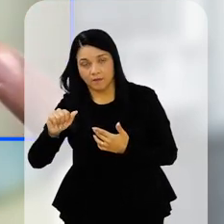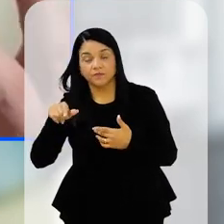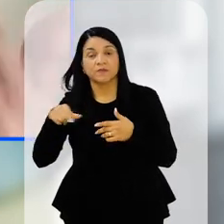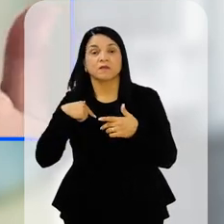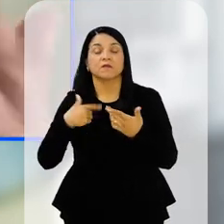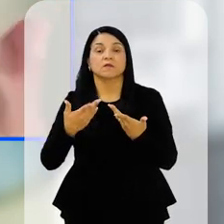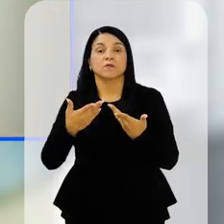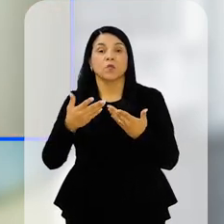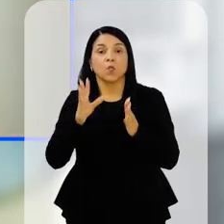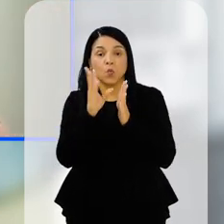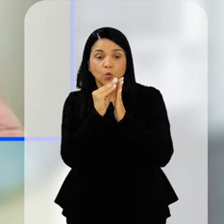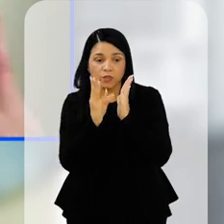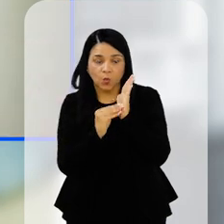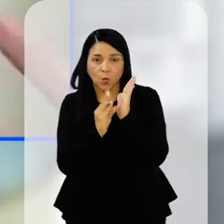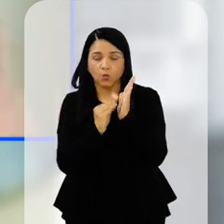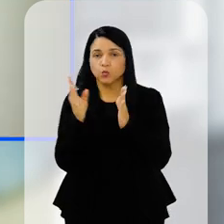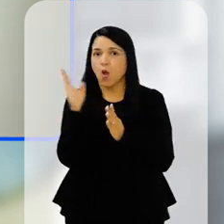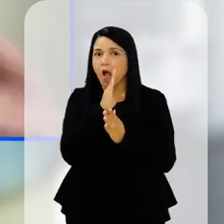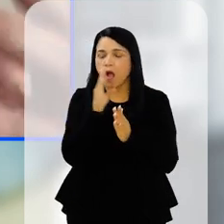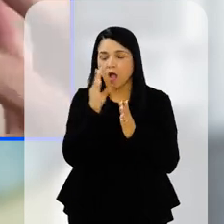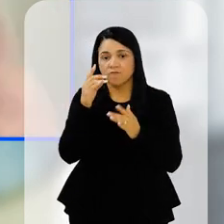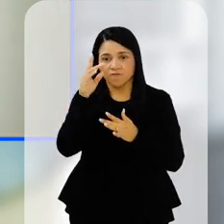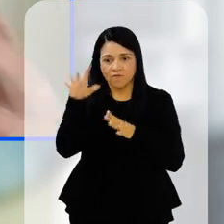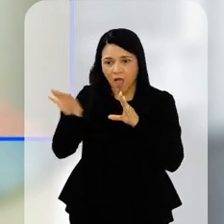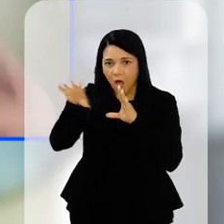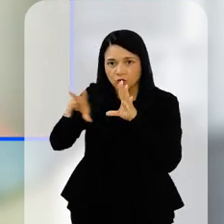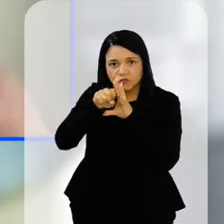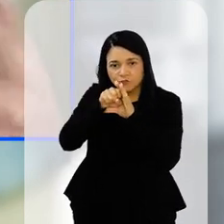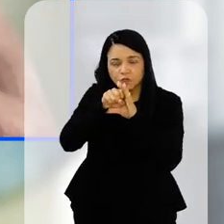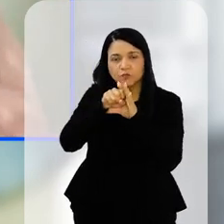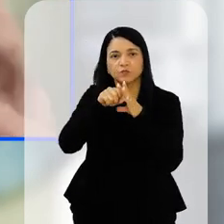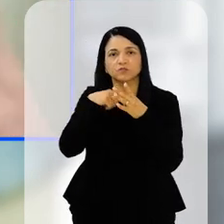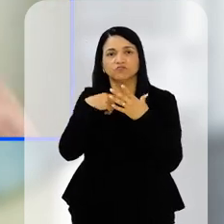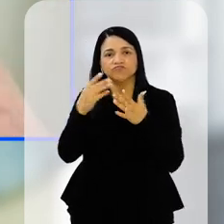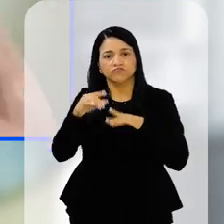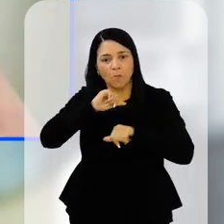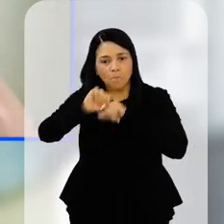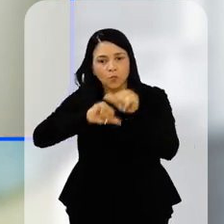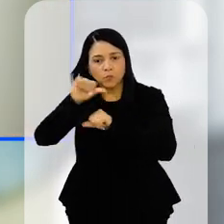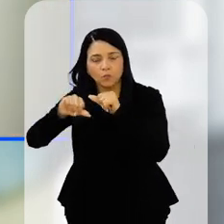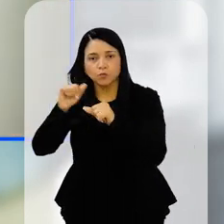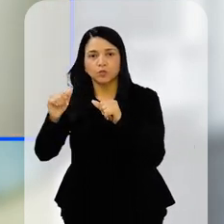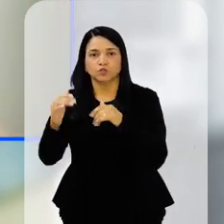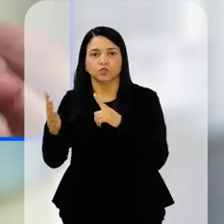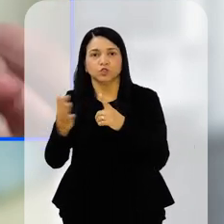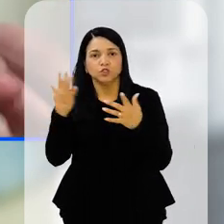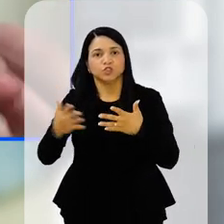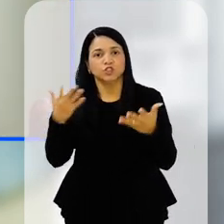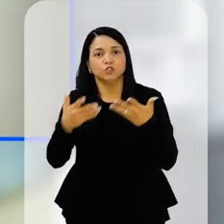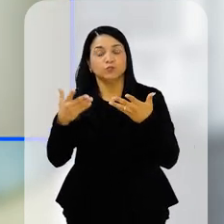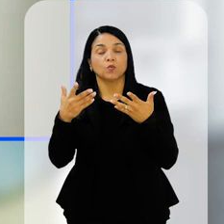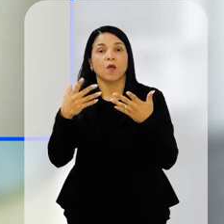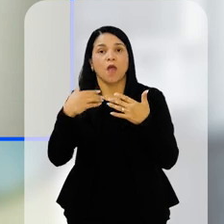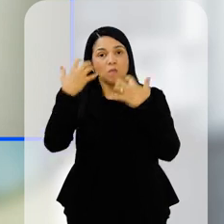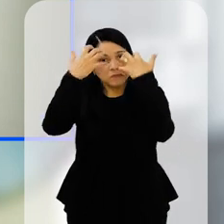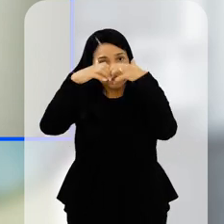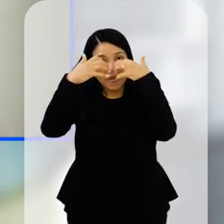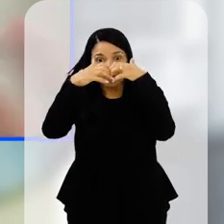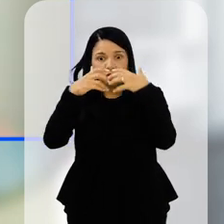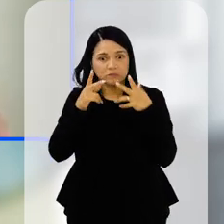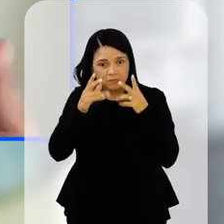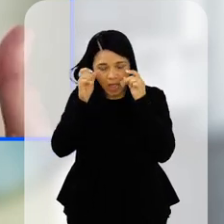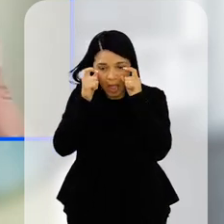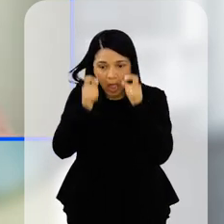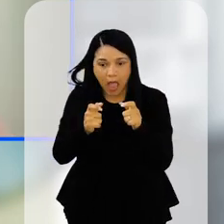mas porque o próprio conteúdo frenético do audiovisual que vai mudando o estímulo o tempo todo impede que o cérebro tenha vontade de dormir.